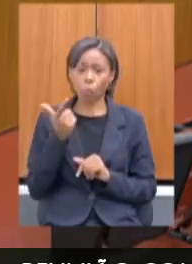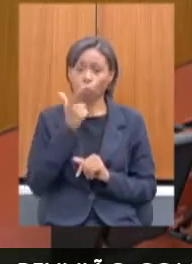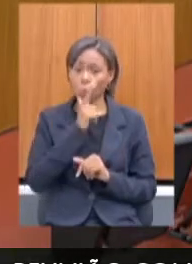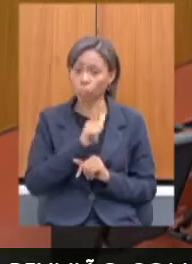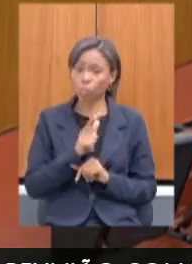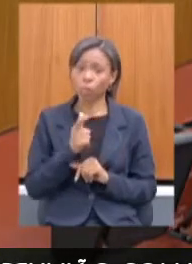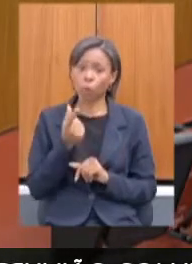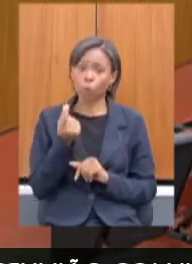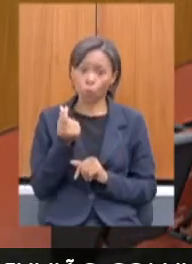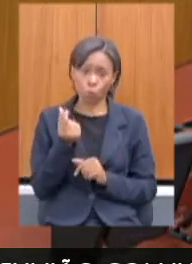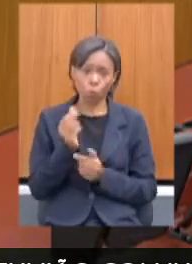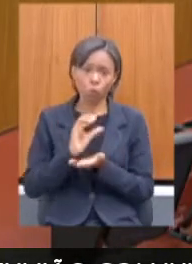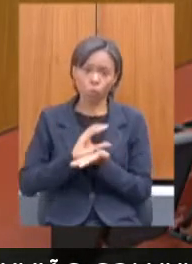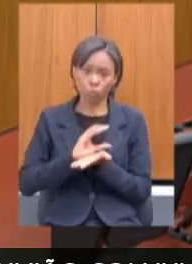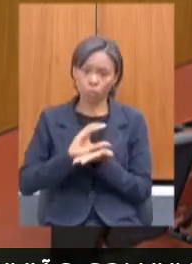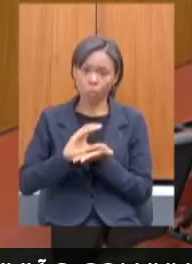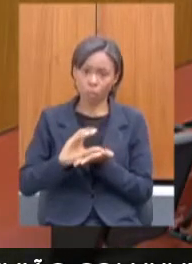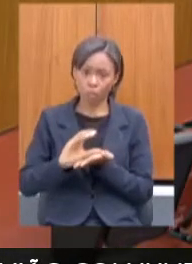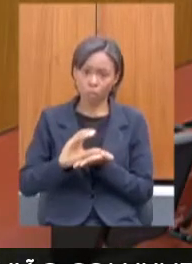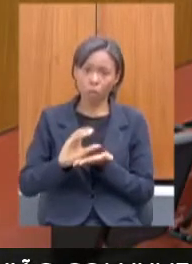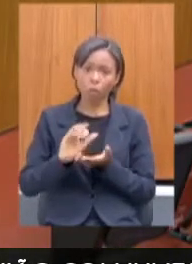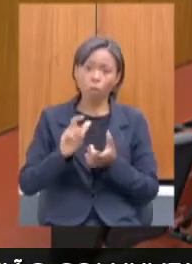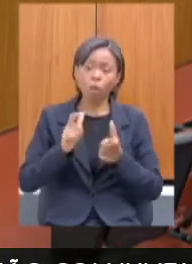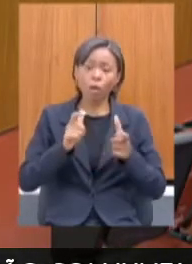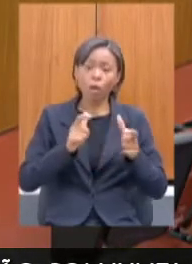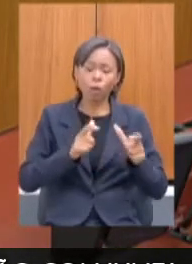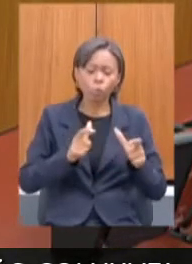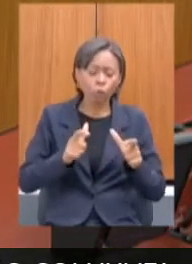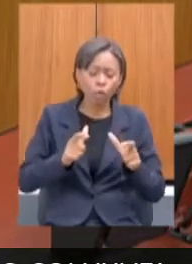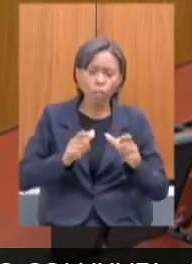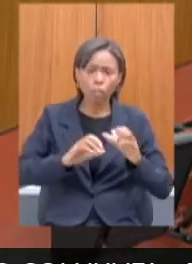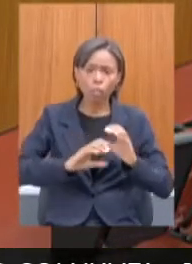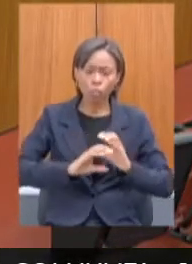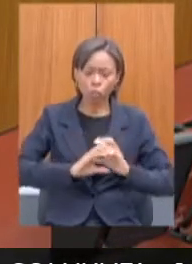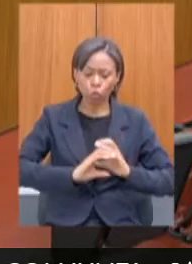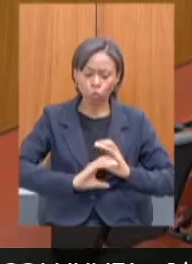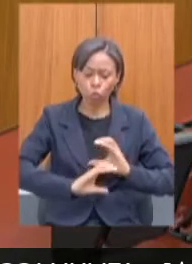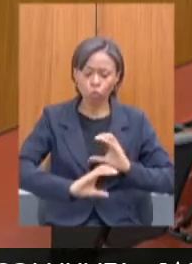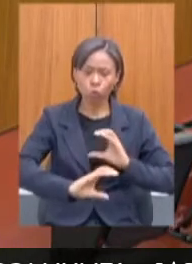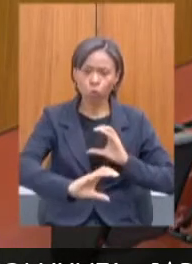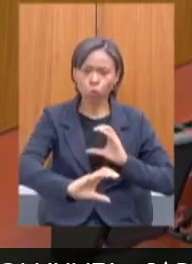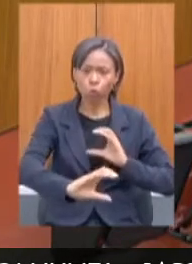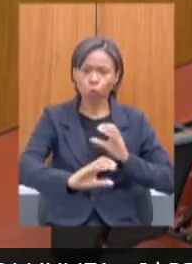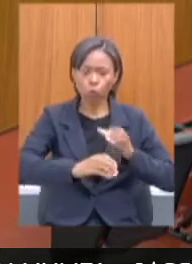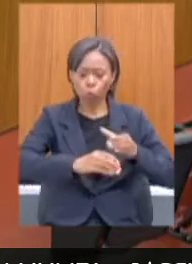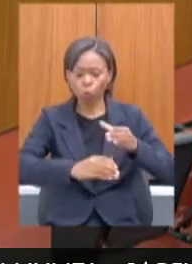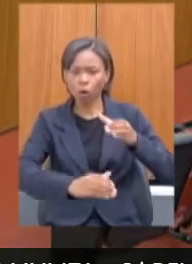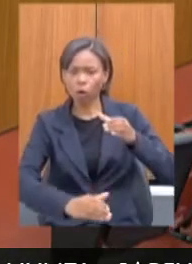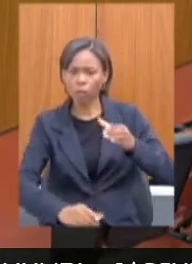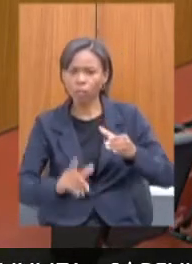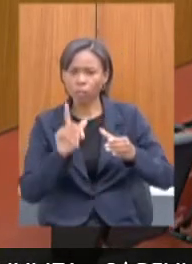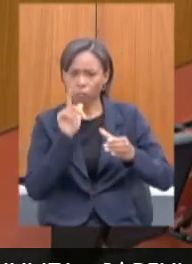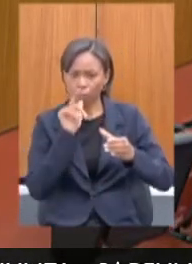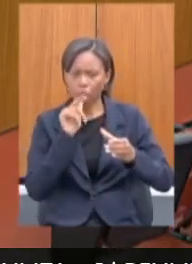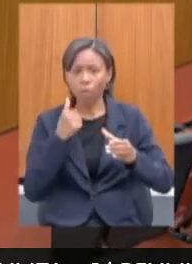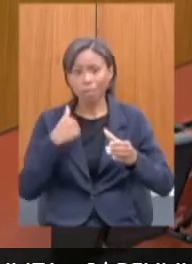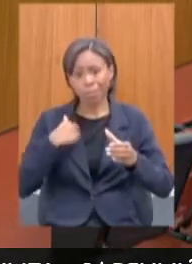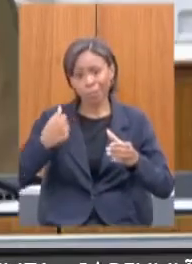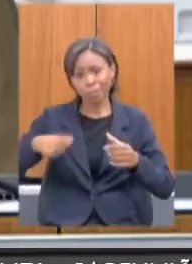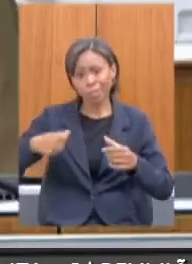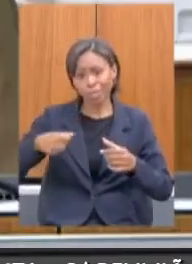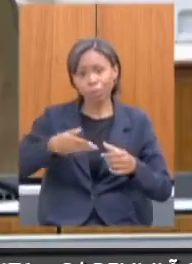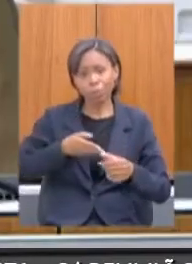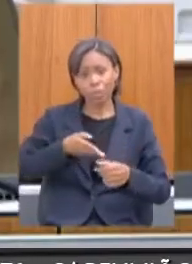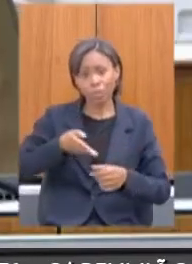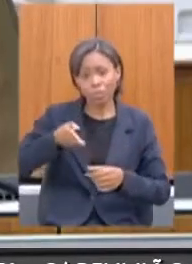para alguns poços artesianos. E eu deveria ter ido a Brasília essa semana, em função da Assembleia, levar um projeto